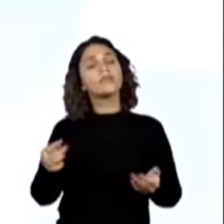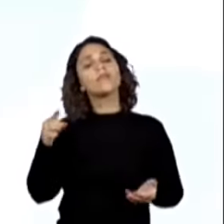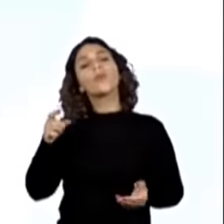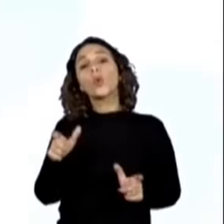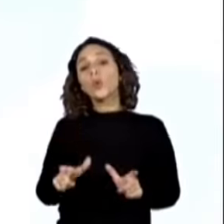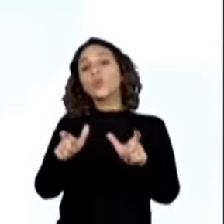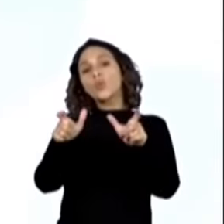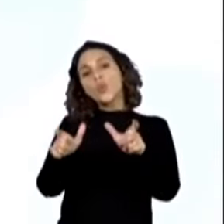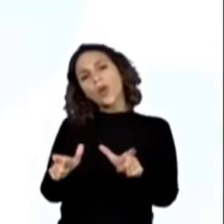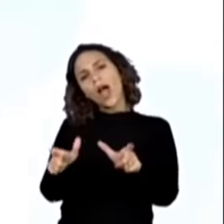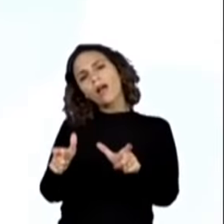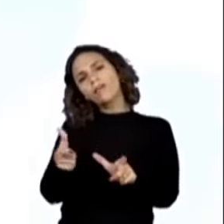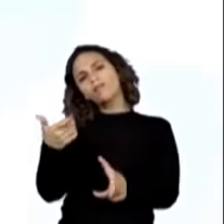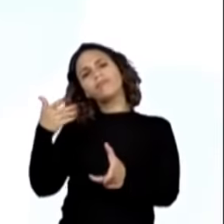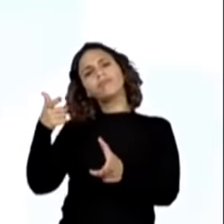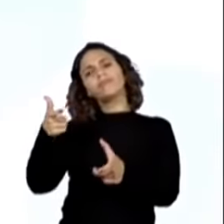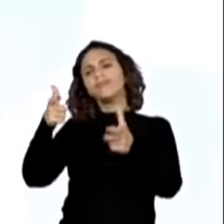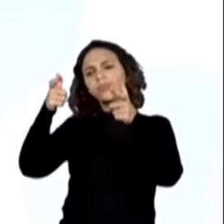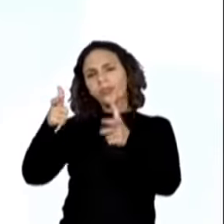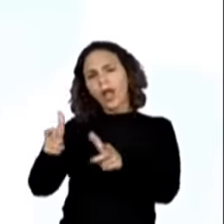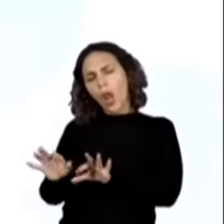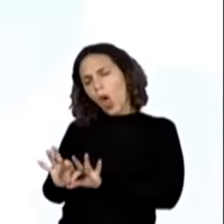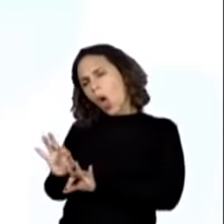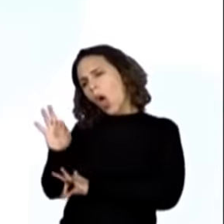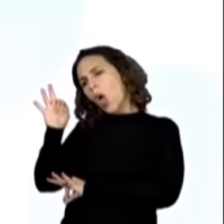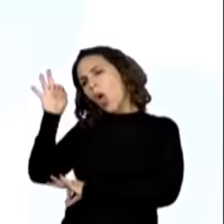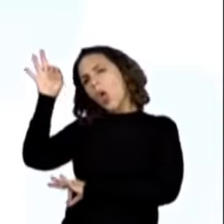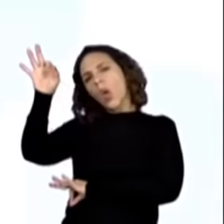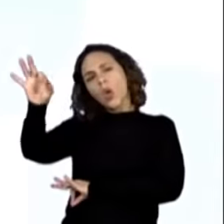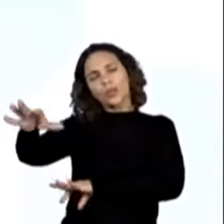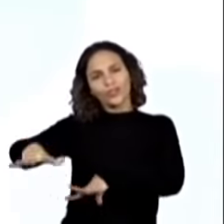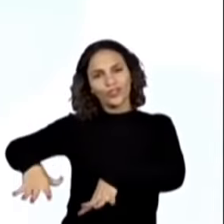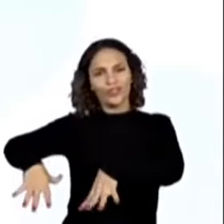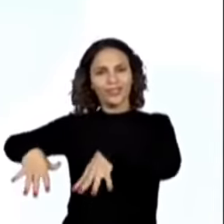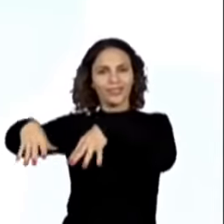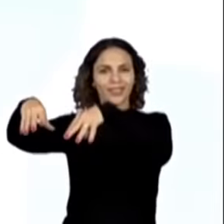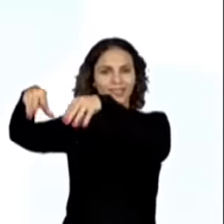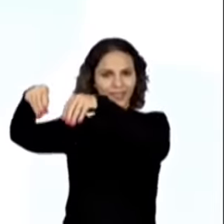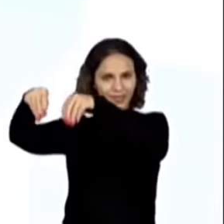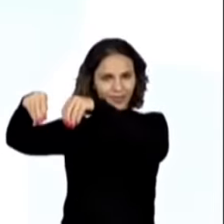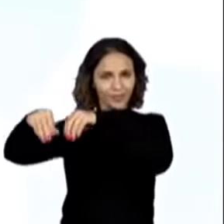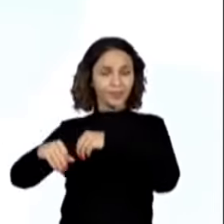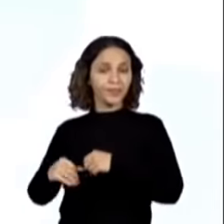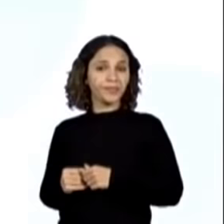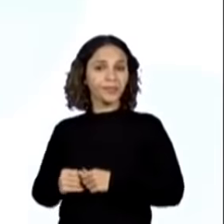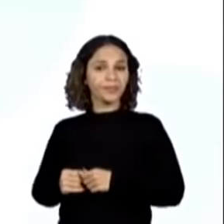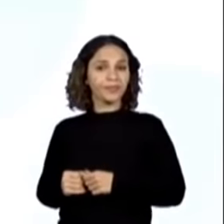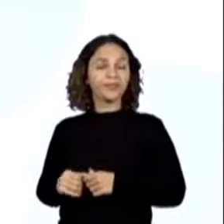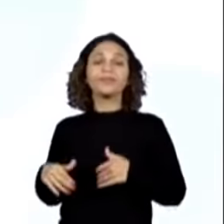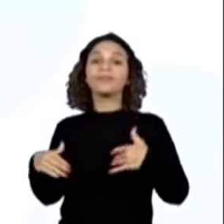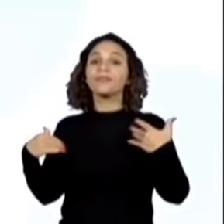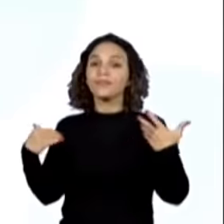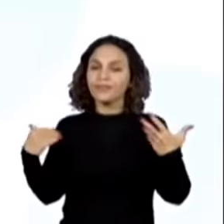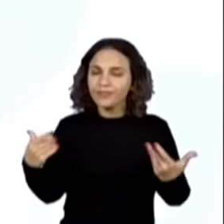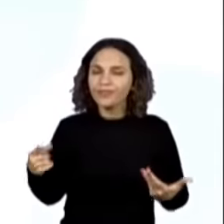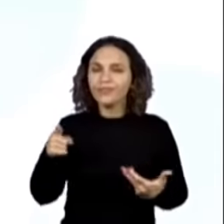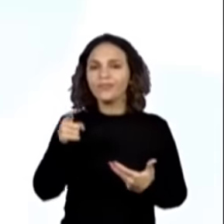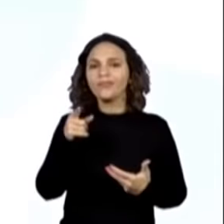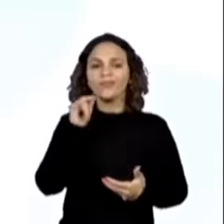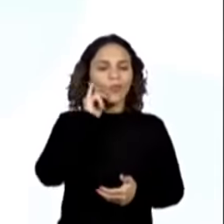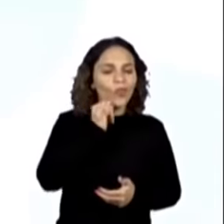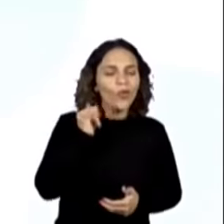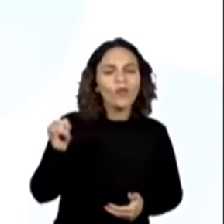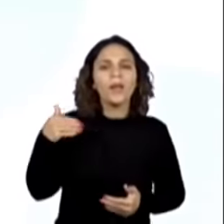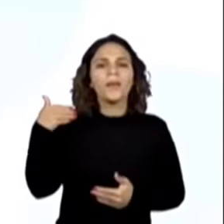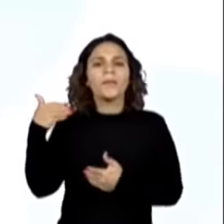bem distante. E ele vai narrando aqui toda a questão do que foi feito ali naquele